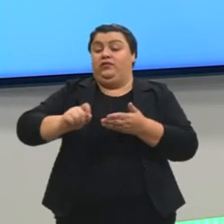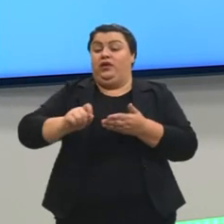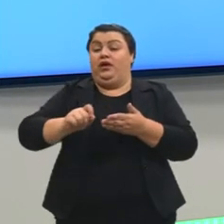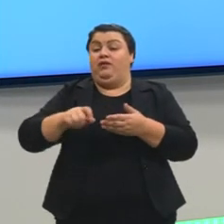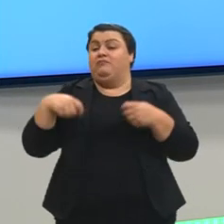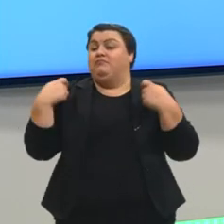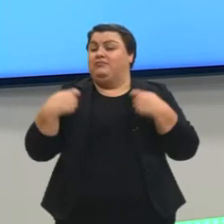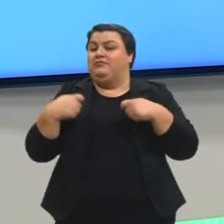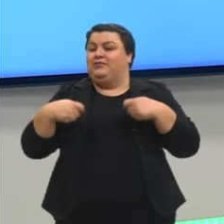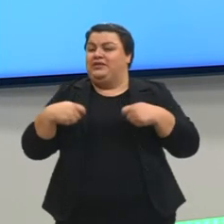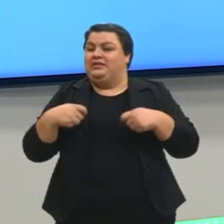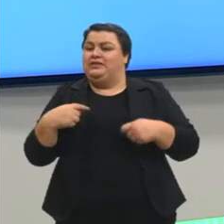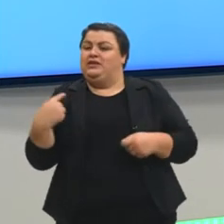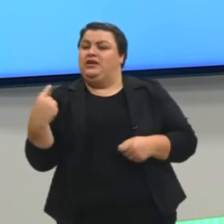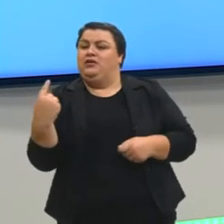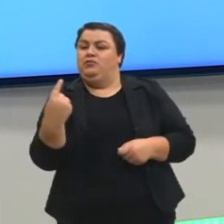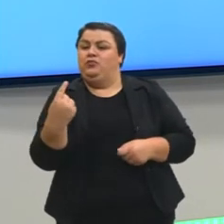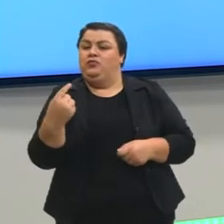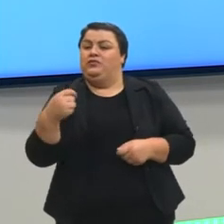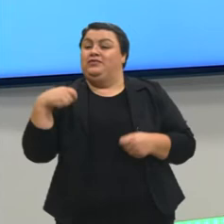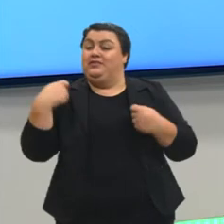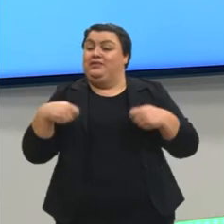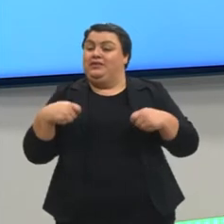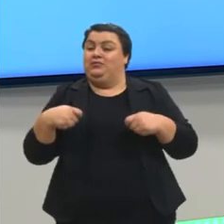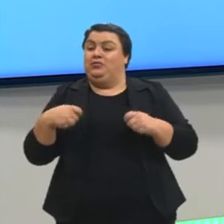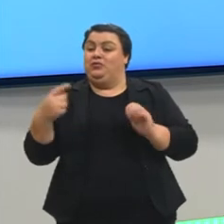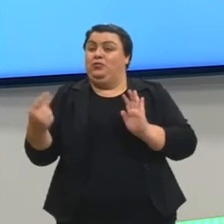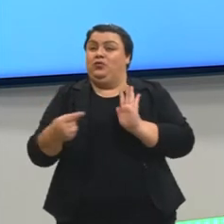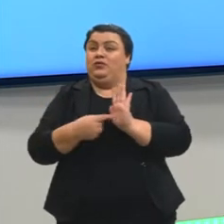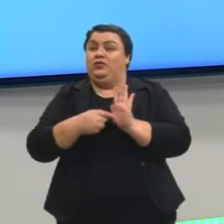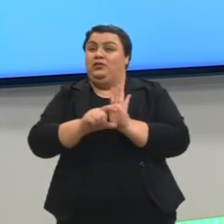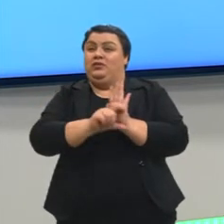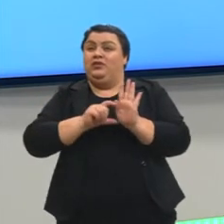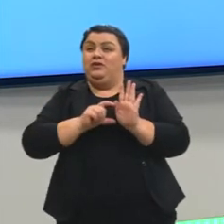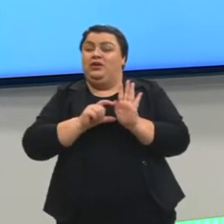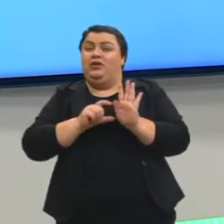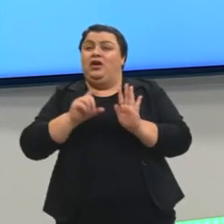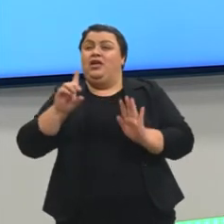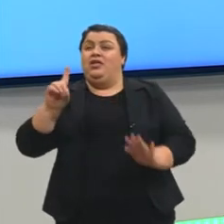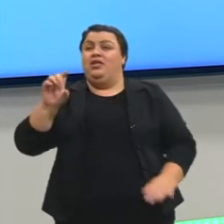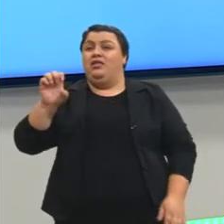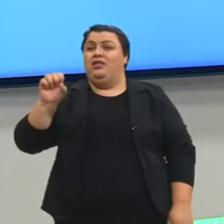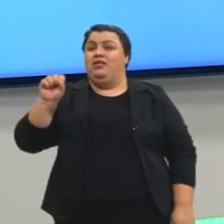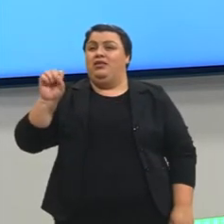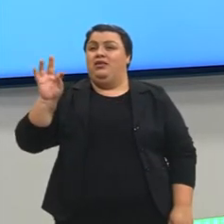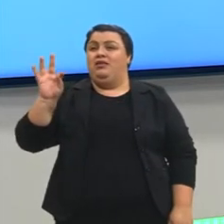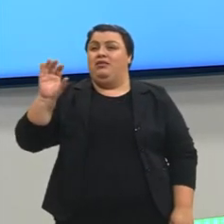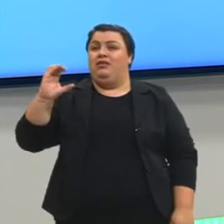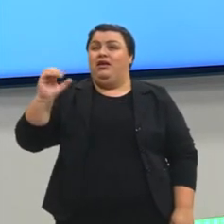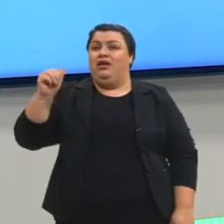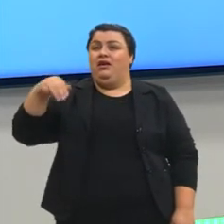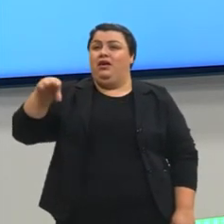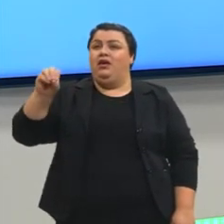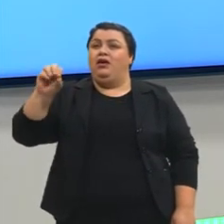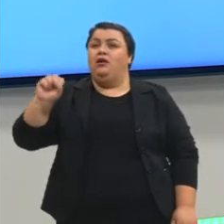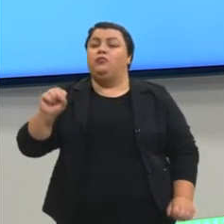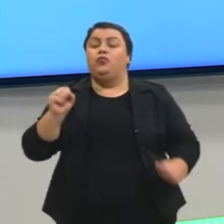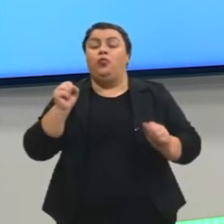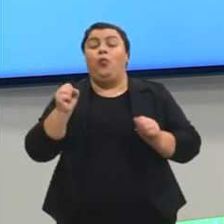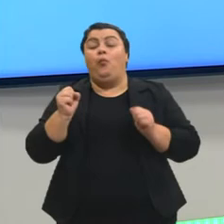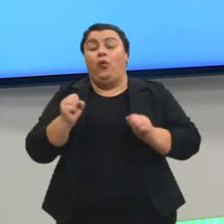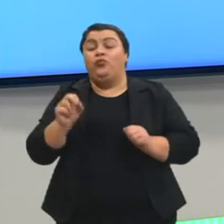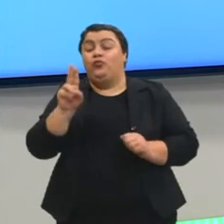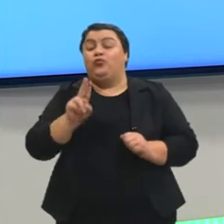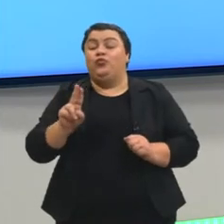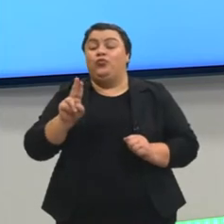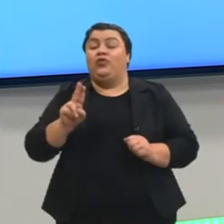necessitamos, tá vendo que tá em primeira pessoa? Destacamos, tá em primeira pessoa, posso, ou eu posso usar em terceira,